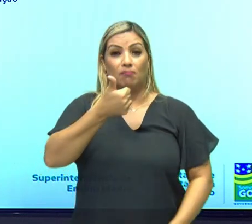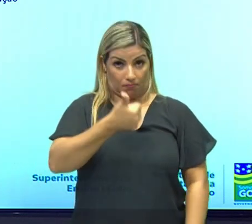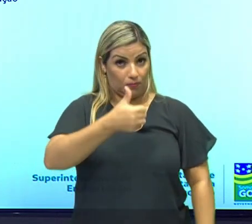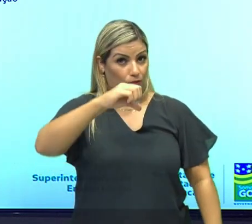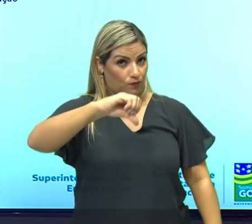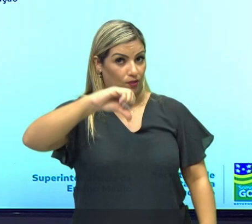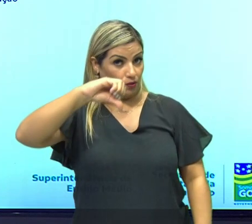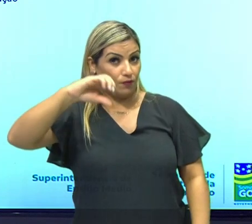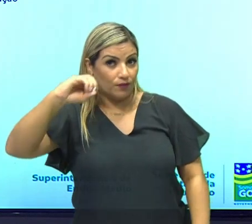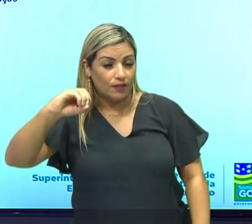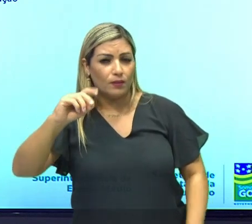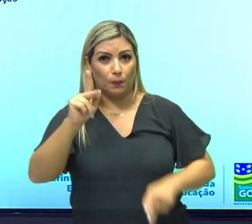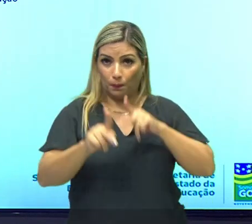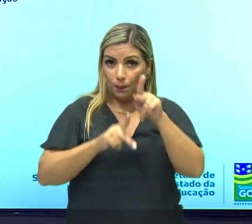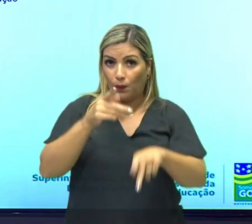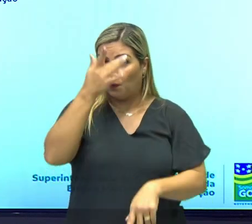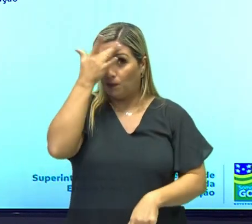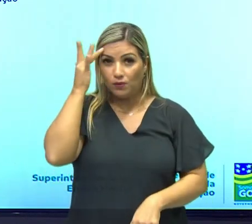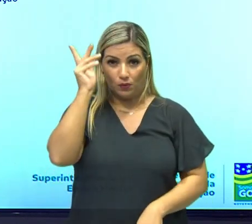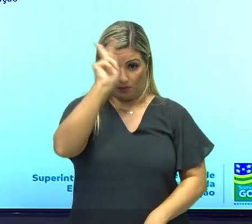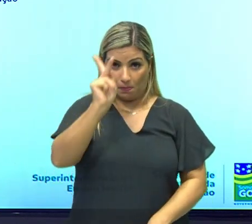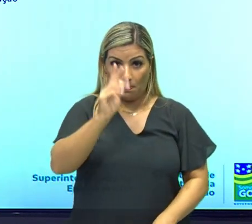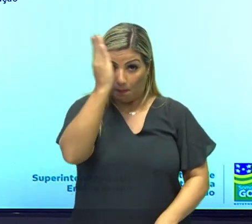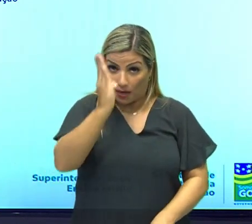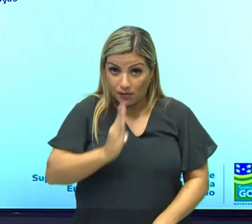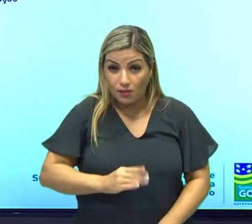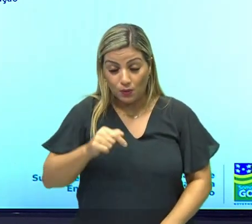a população do Brasil era